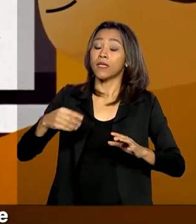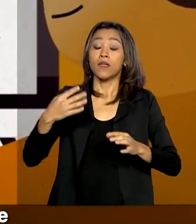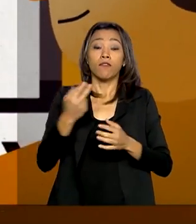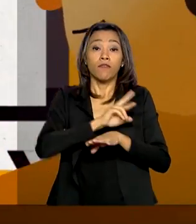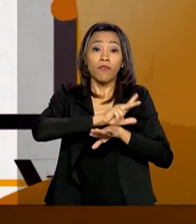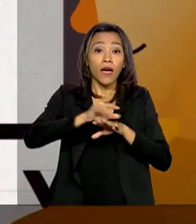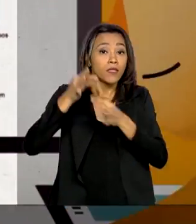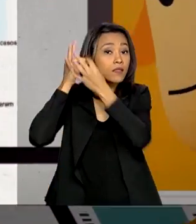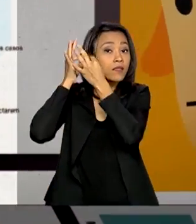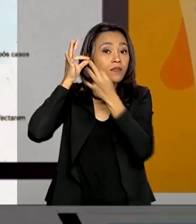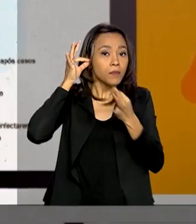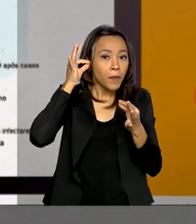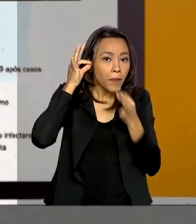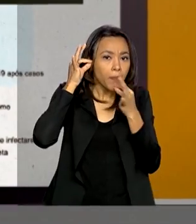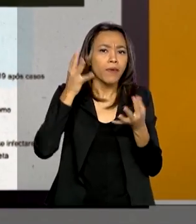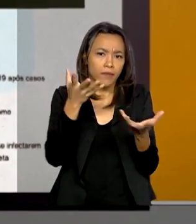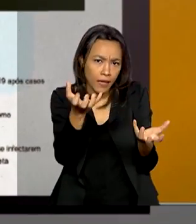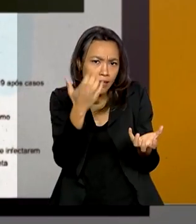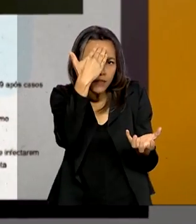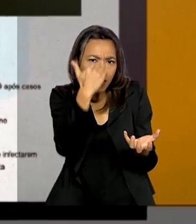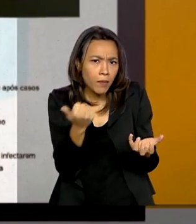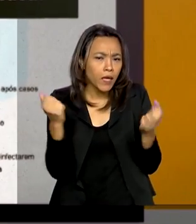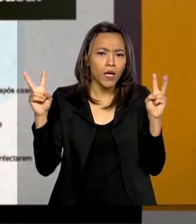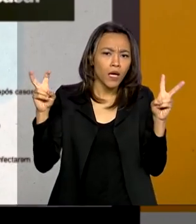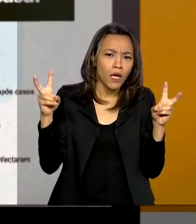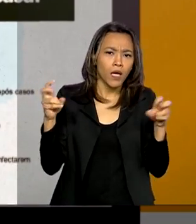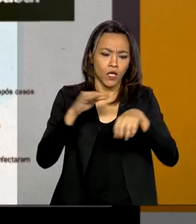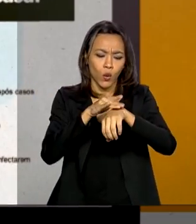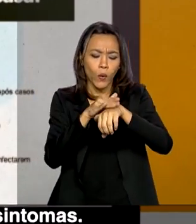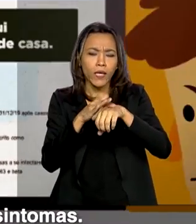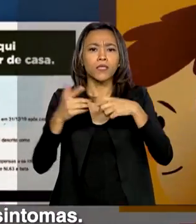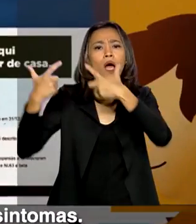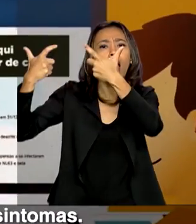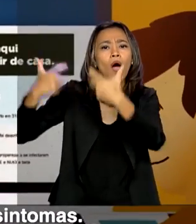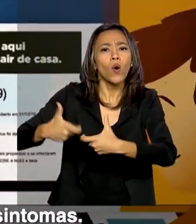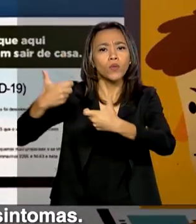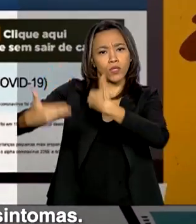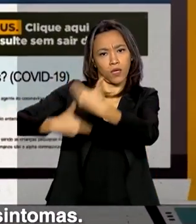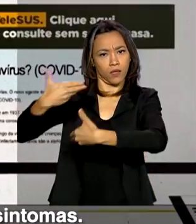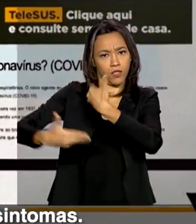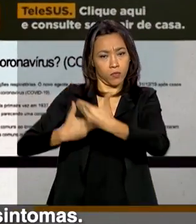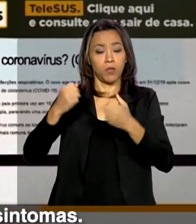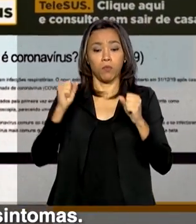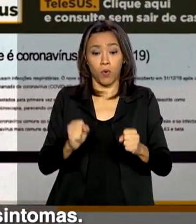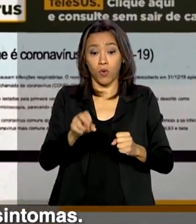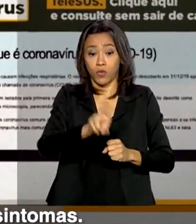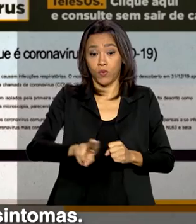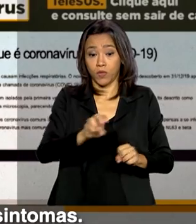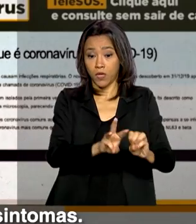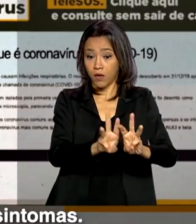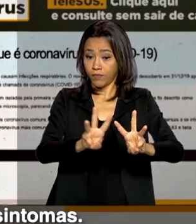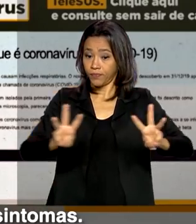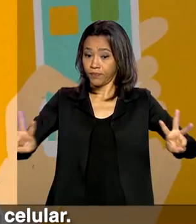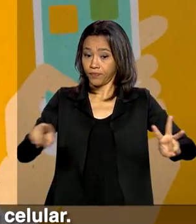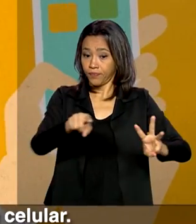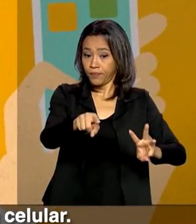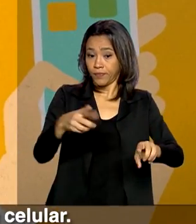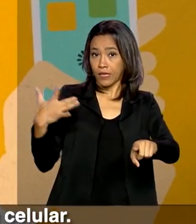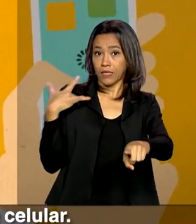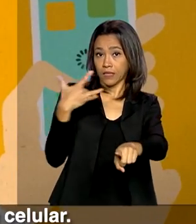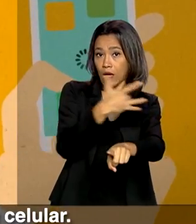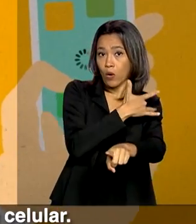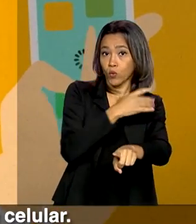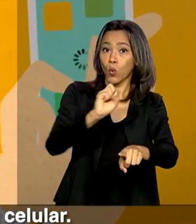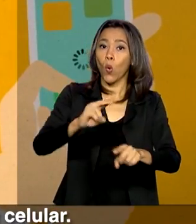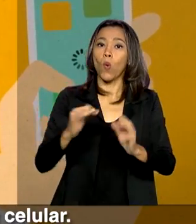Quem quiser saber sobre a doença e locais de atendimento, pode usar o site do Ministério da Saúde ou